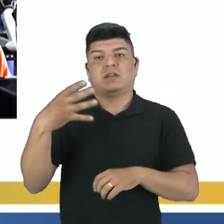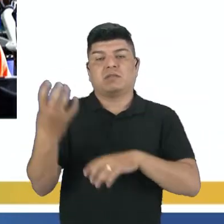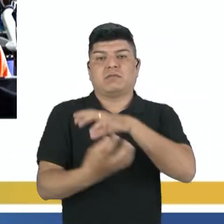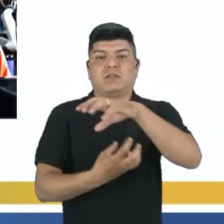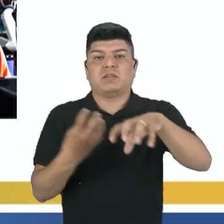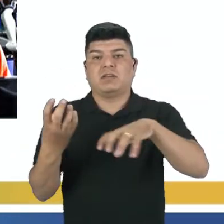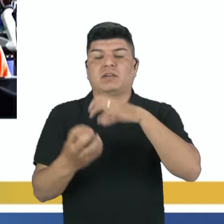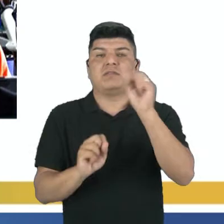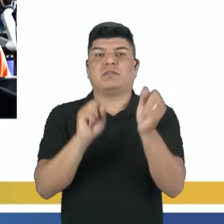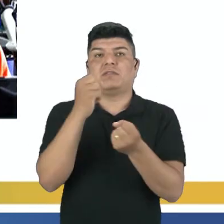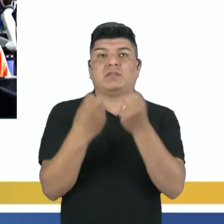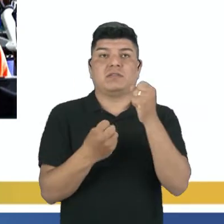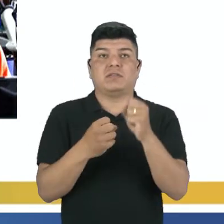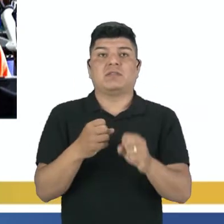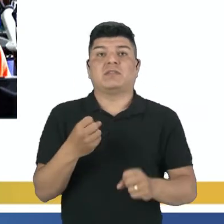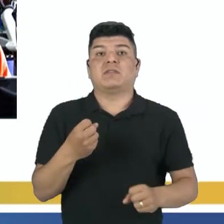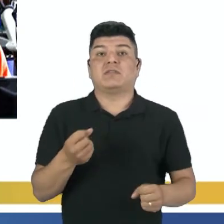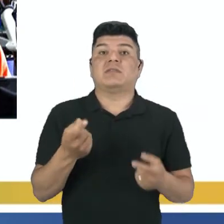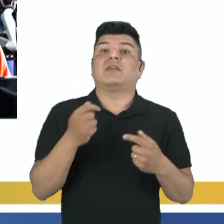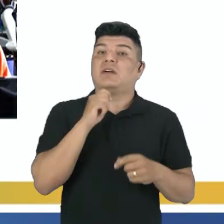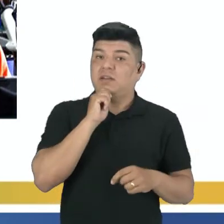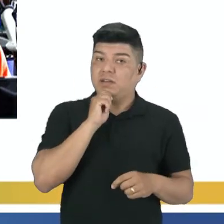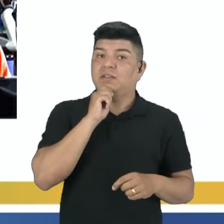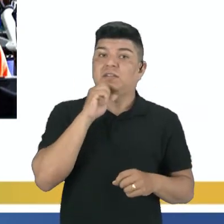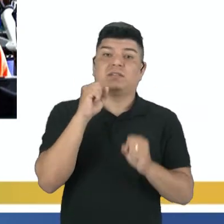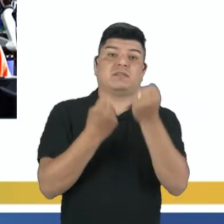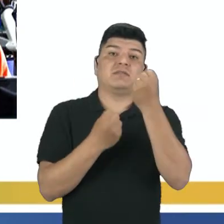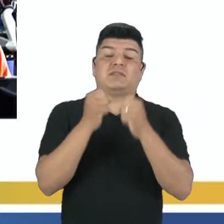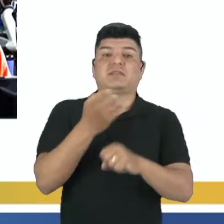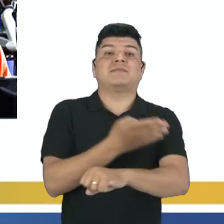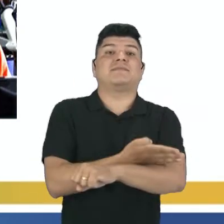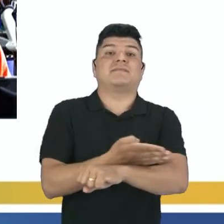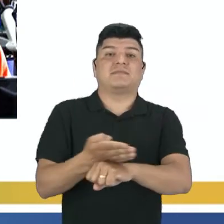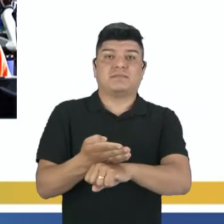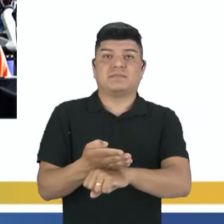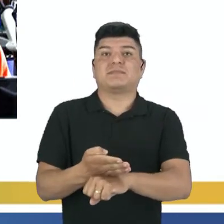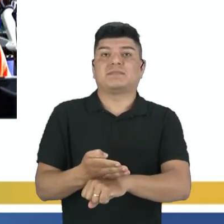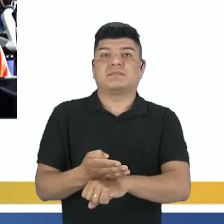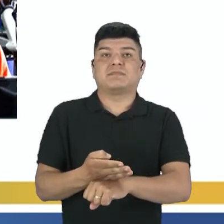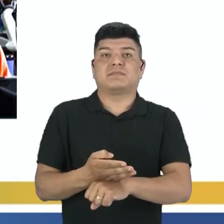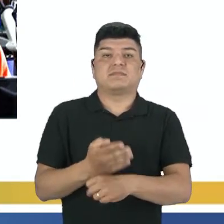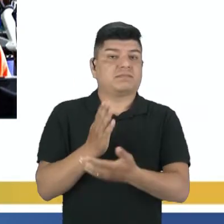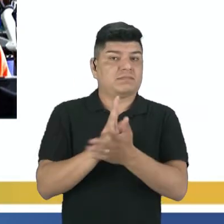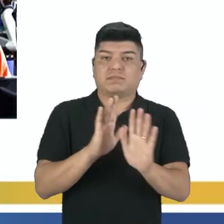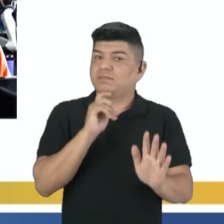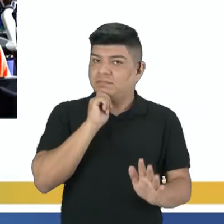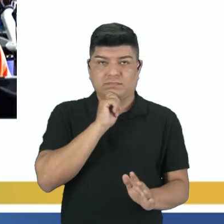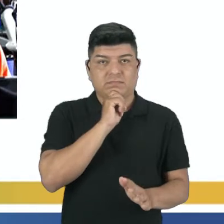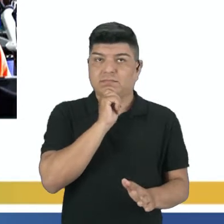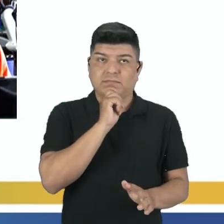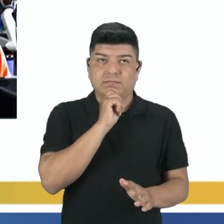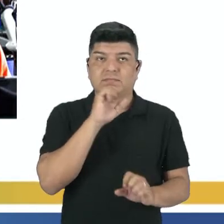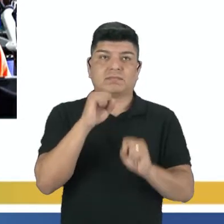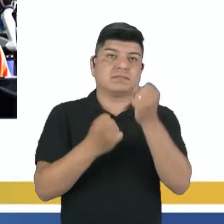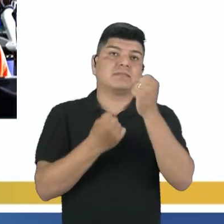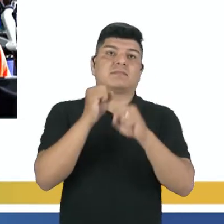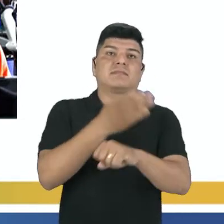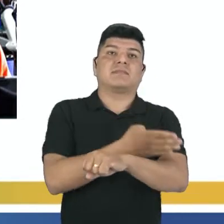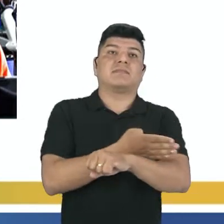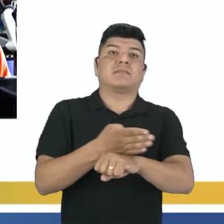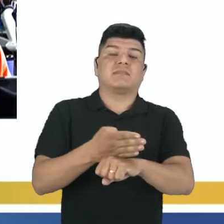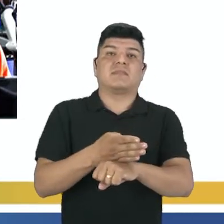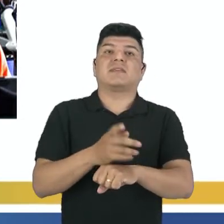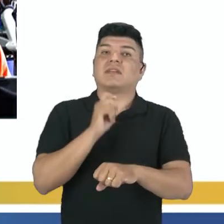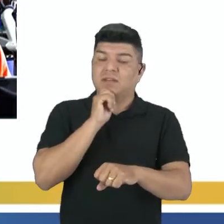revolução industrial, nós vamos contar ainda com as indústrias tradicionais. Elas não saíram do ramo. As indústrias tradicionais são